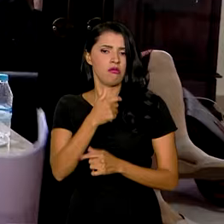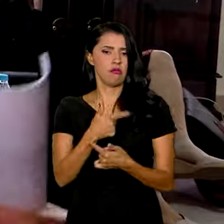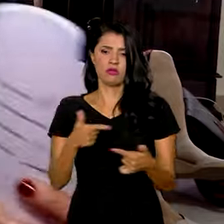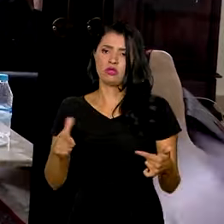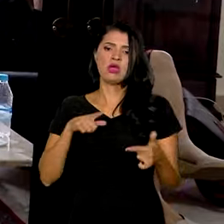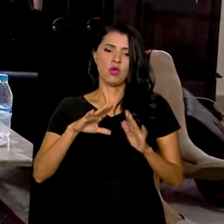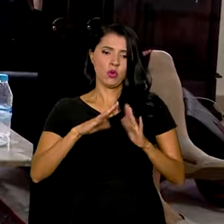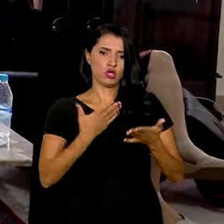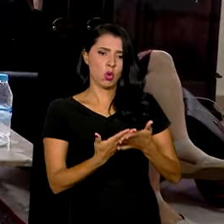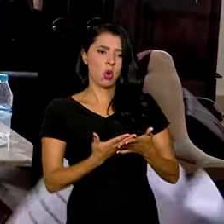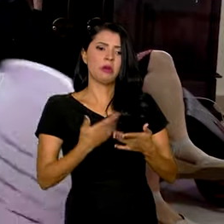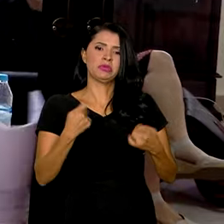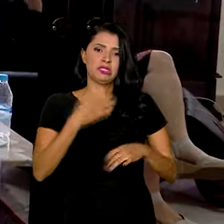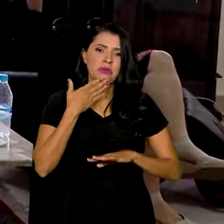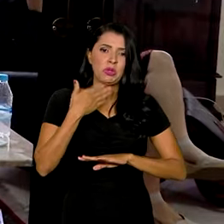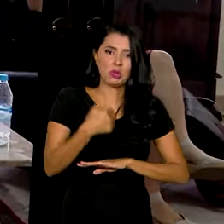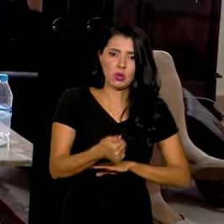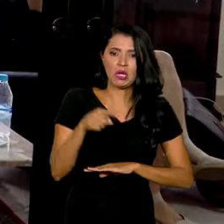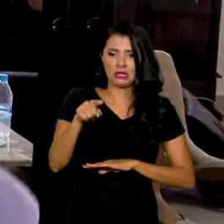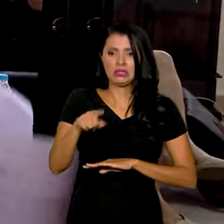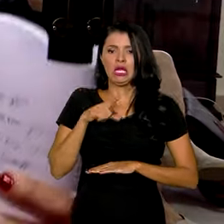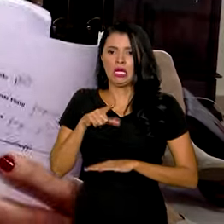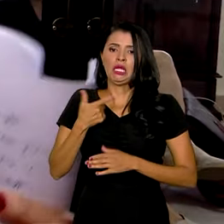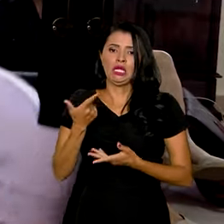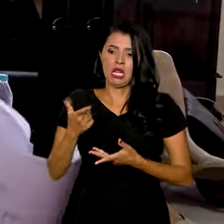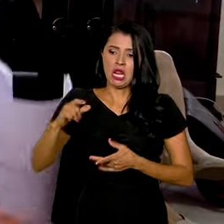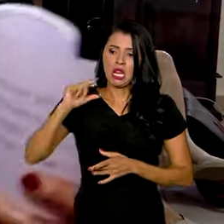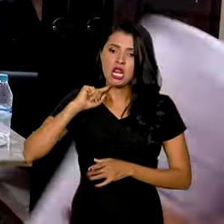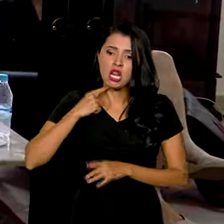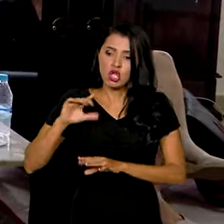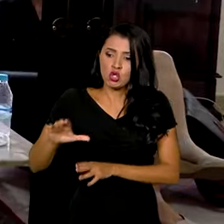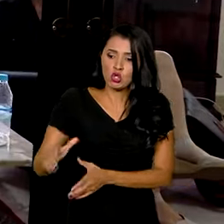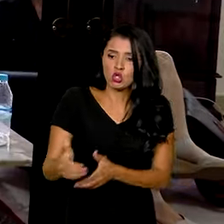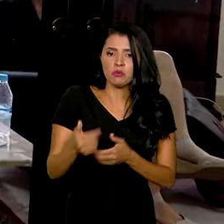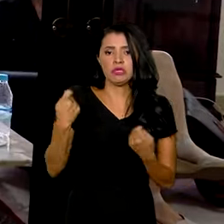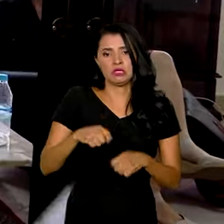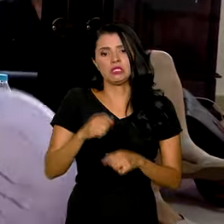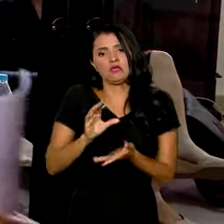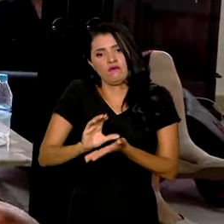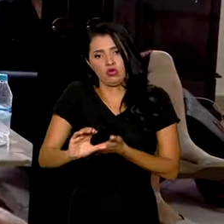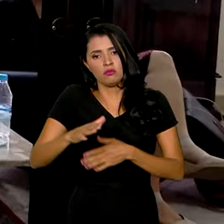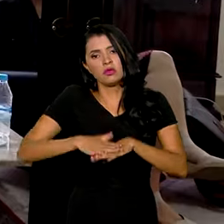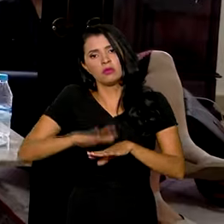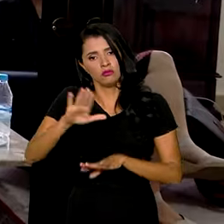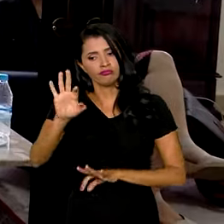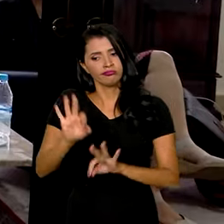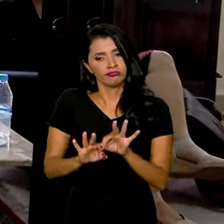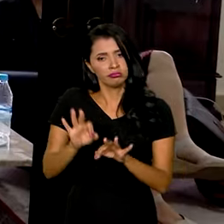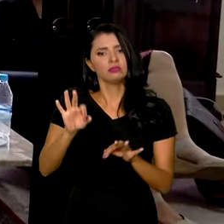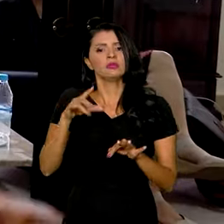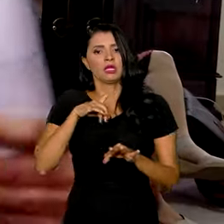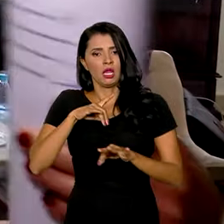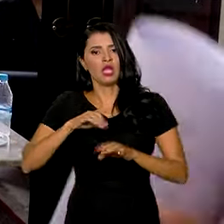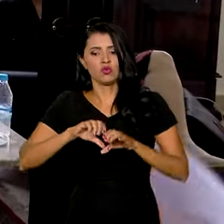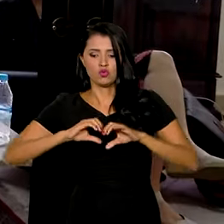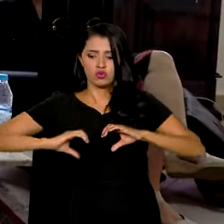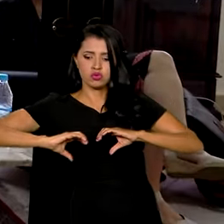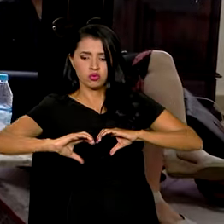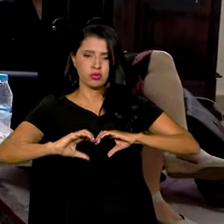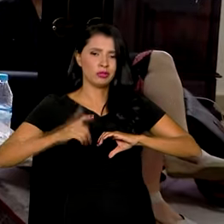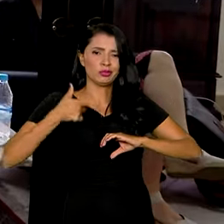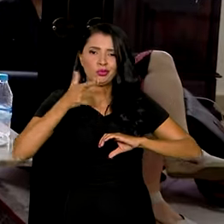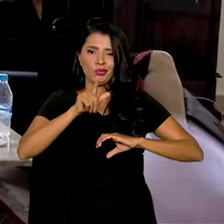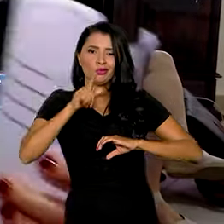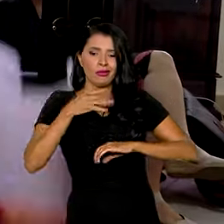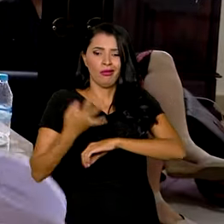que precisa de maior qualidade, a gente tem uma coleta que precisa de lixo, que precisa de mais investimento. A gente tem um esgoto sanitário que não dá